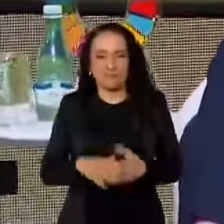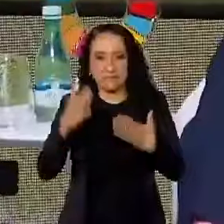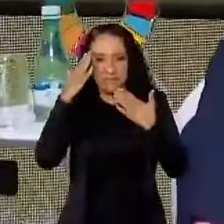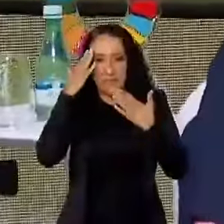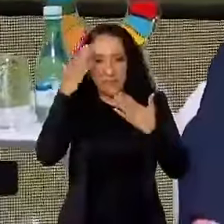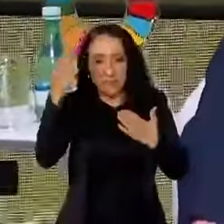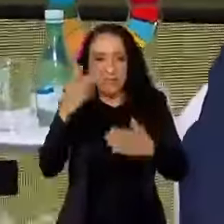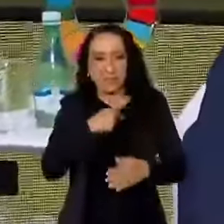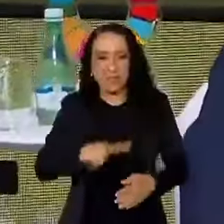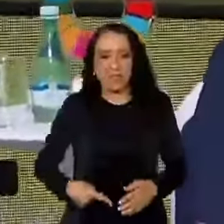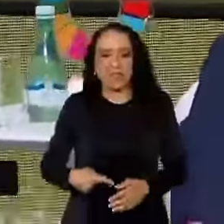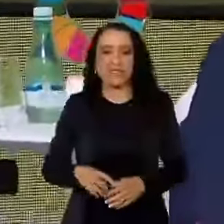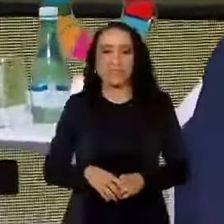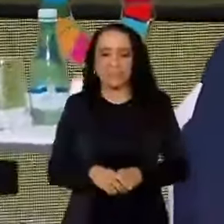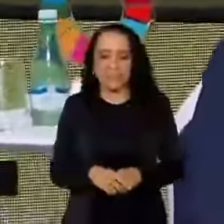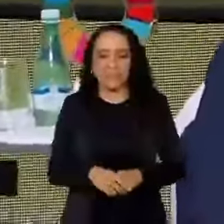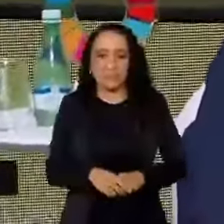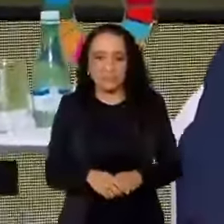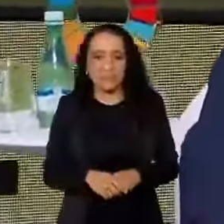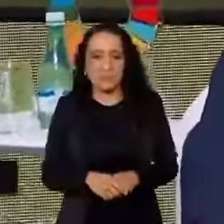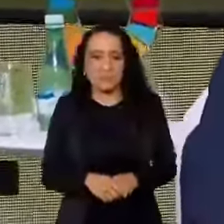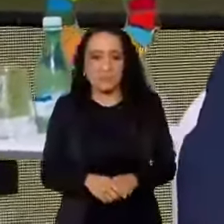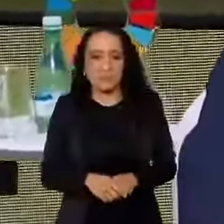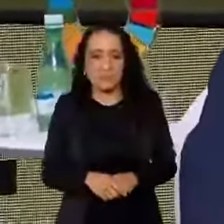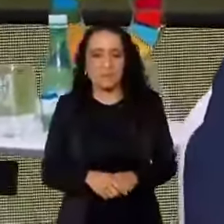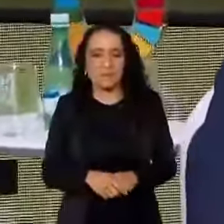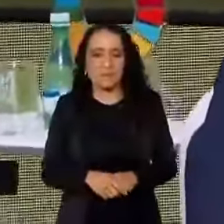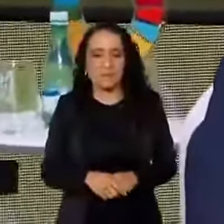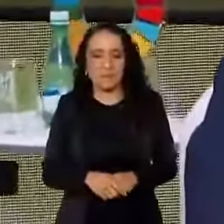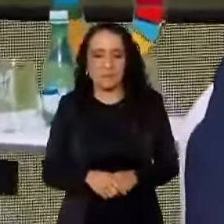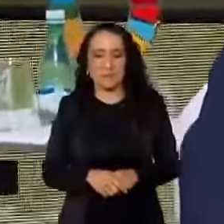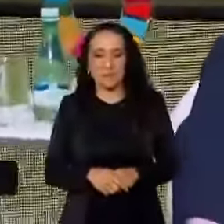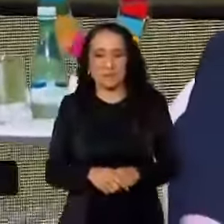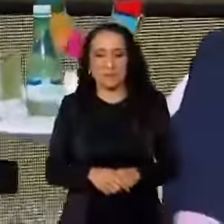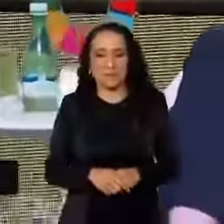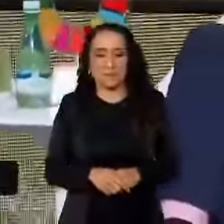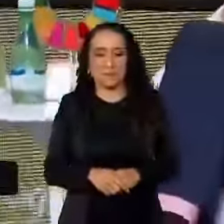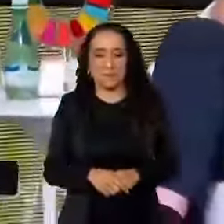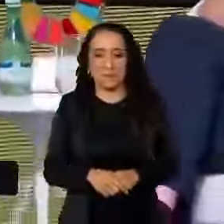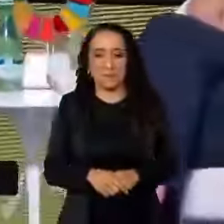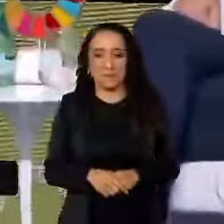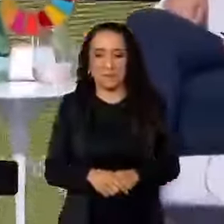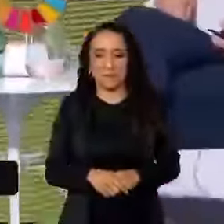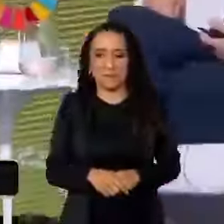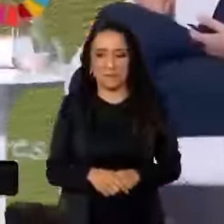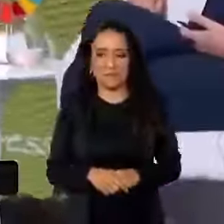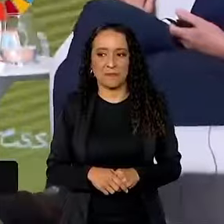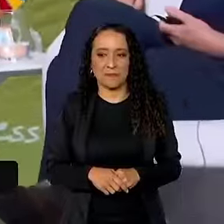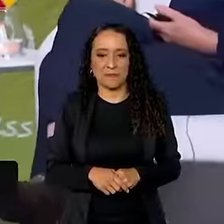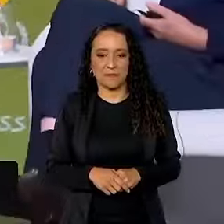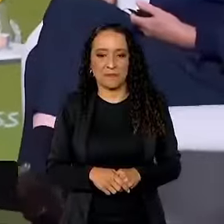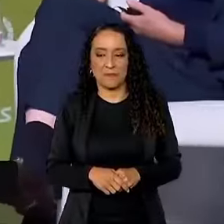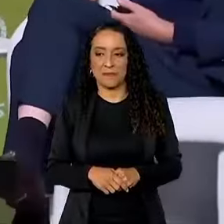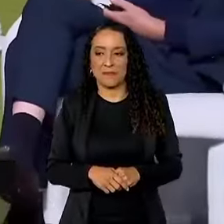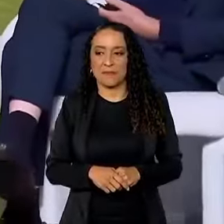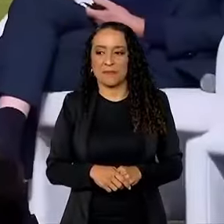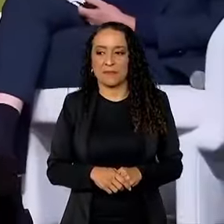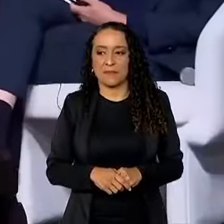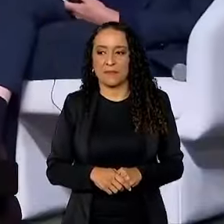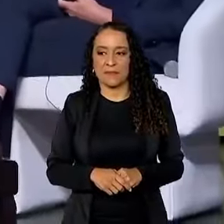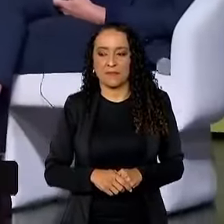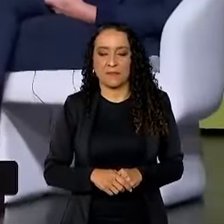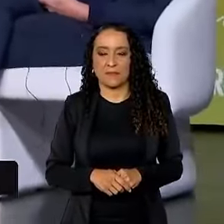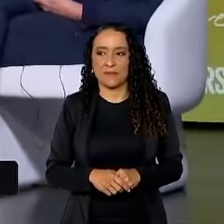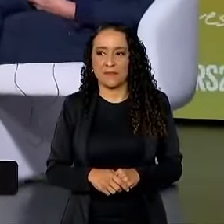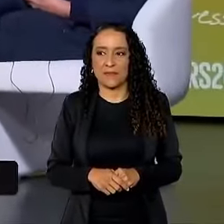Muito obrigado, presidente. O que